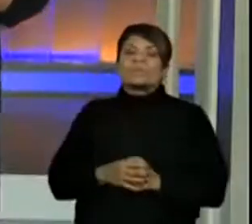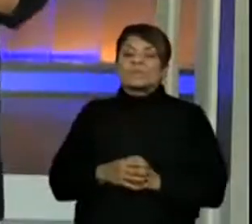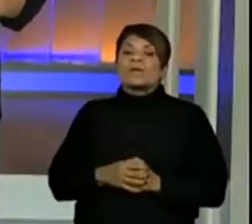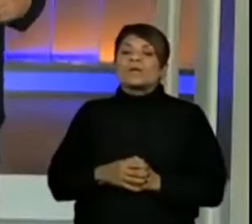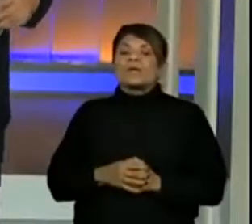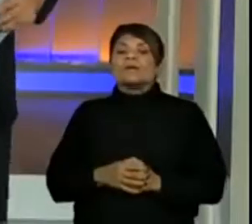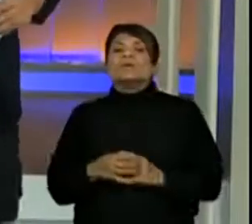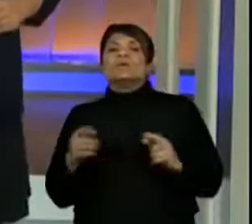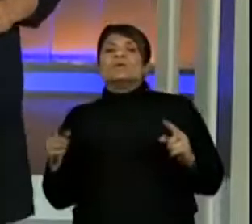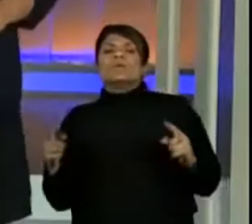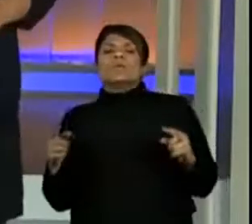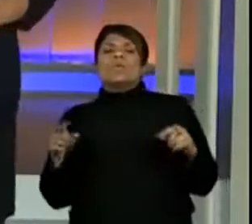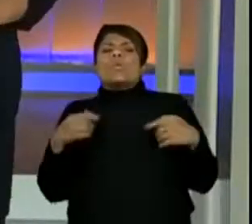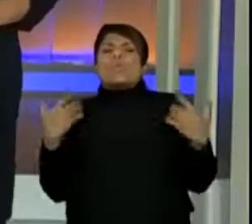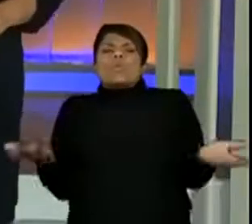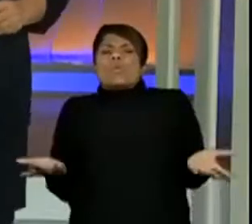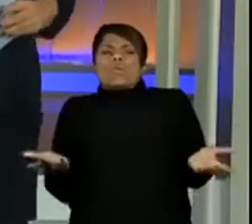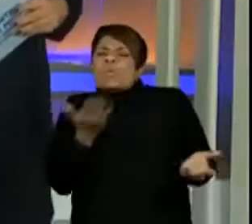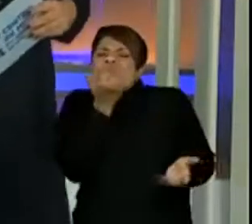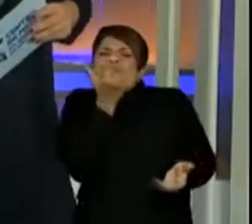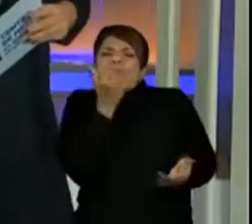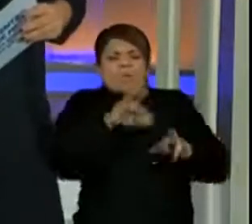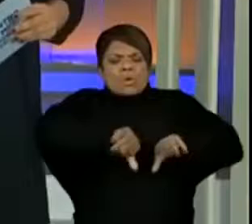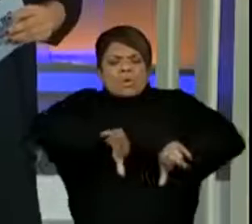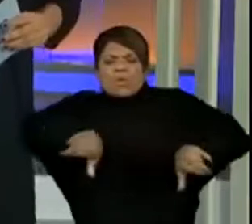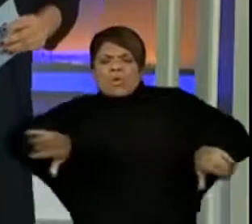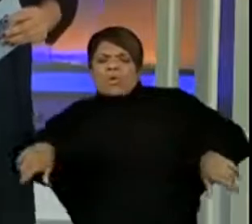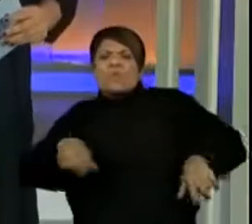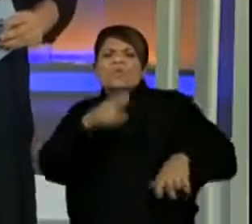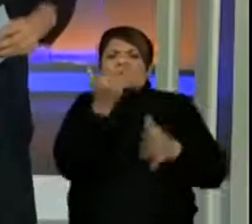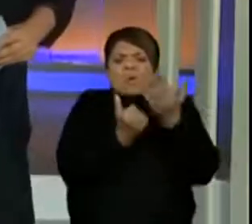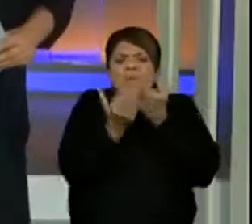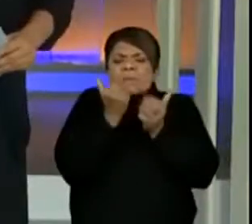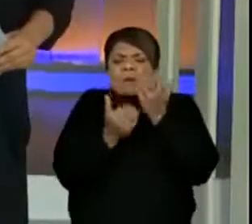quais são os alimentos que você come